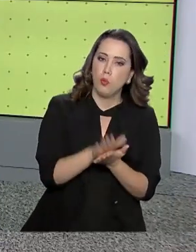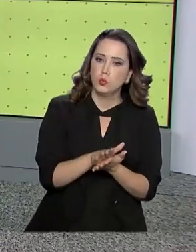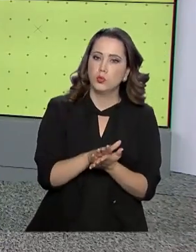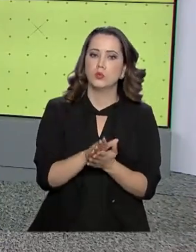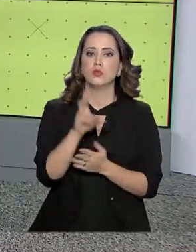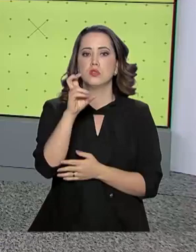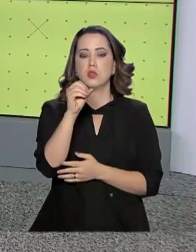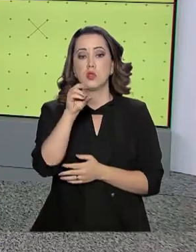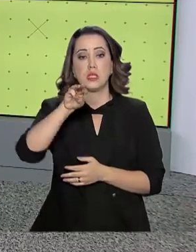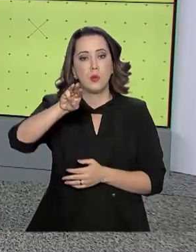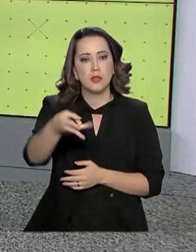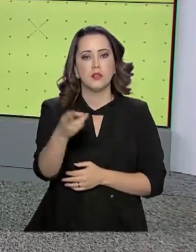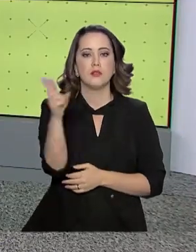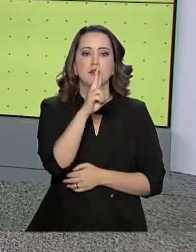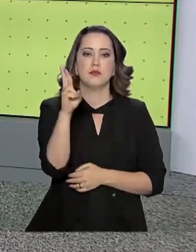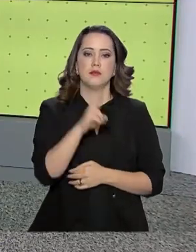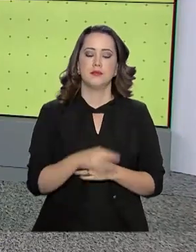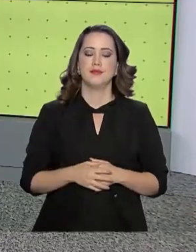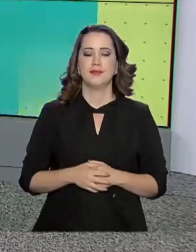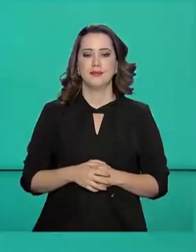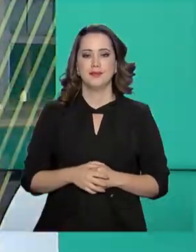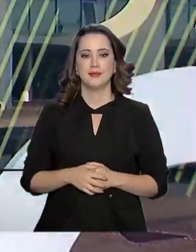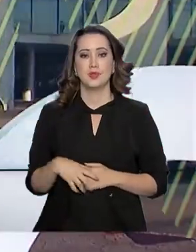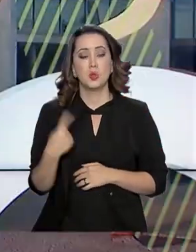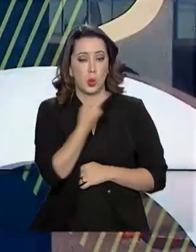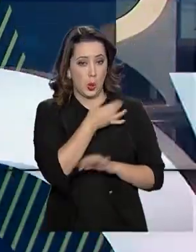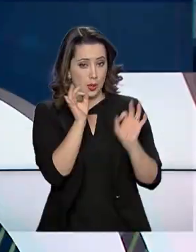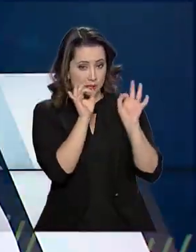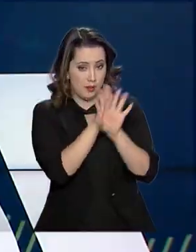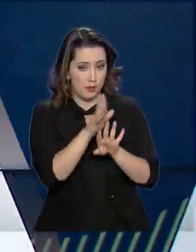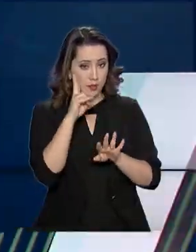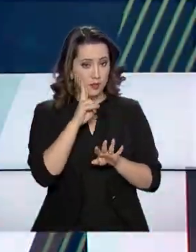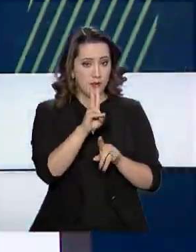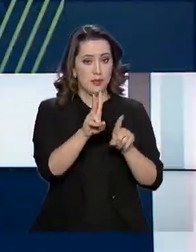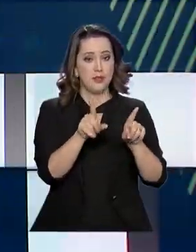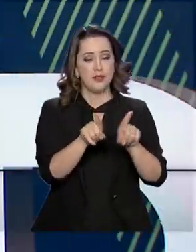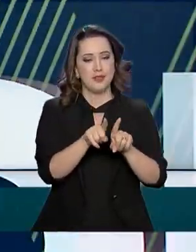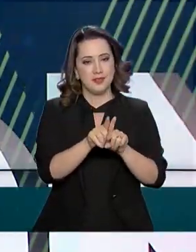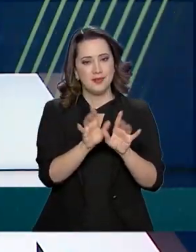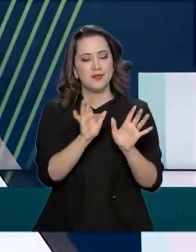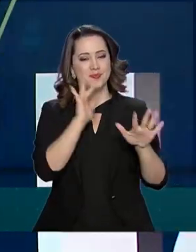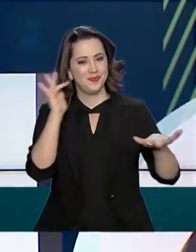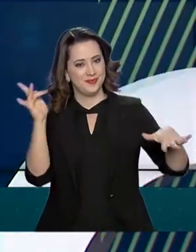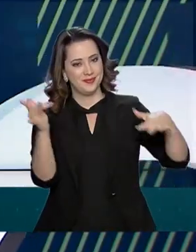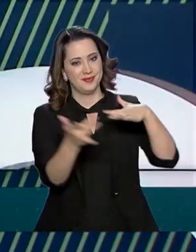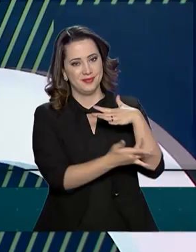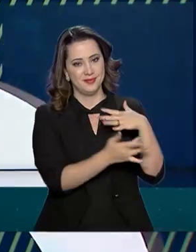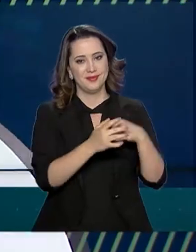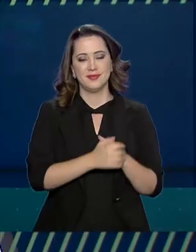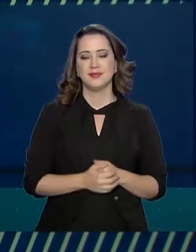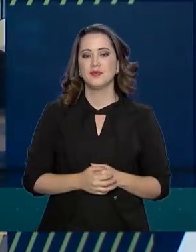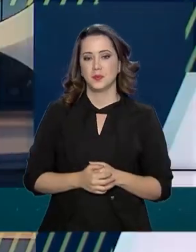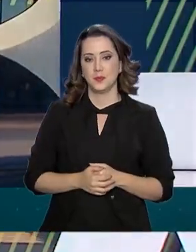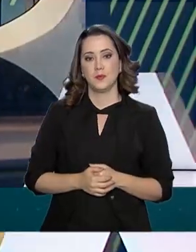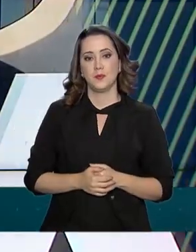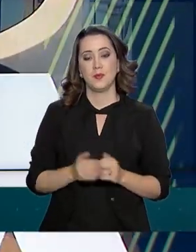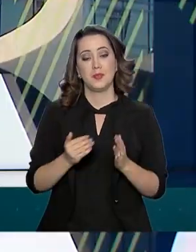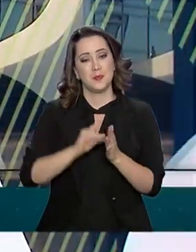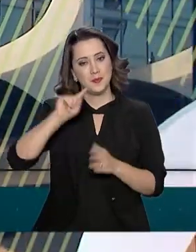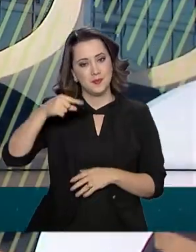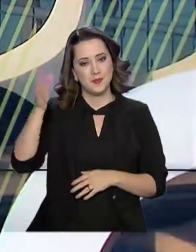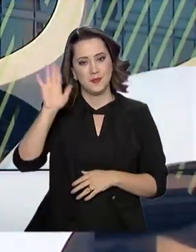multa de 50 milhões de reais. O governo agora fica por aqui. Continue nos acompanhando também pelas redes sociais.